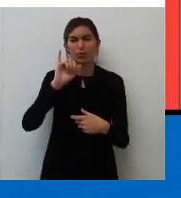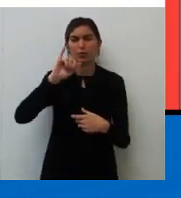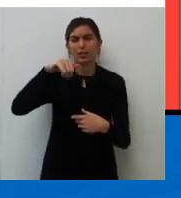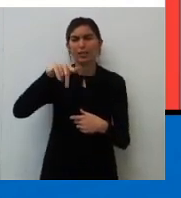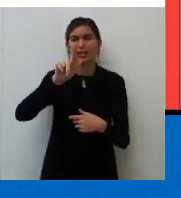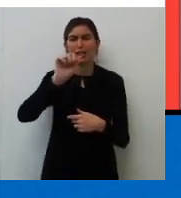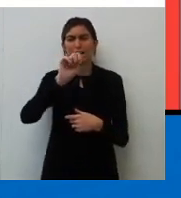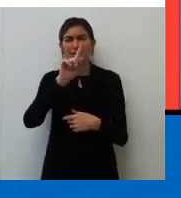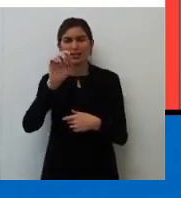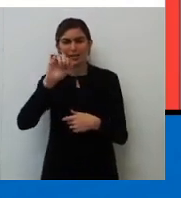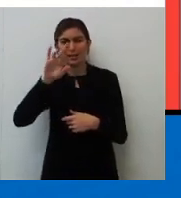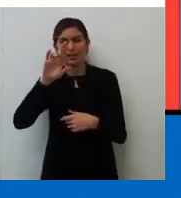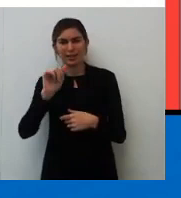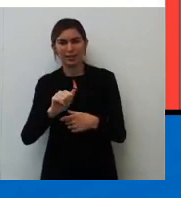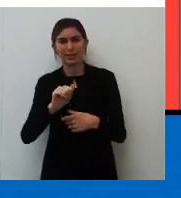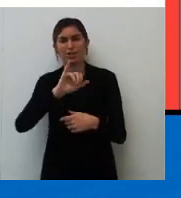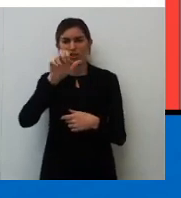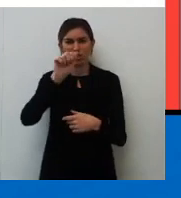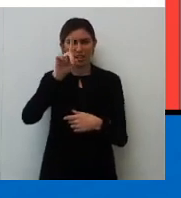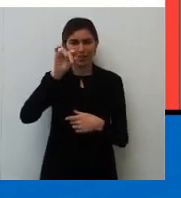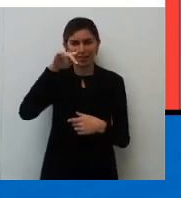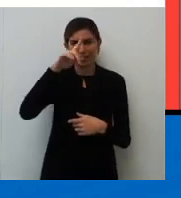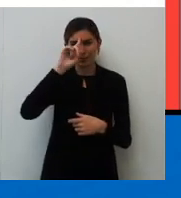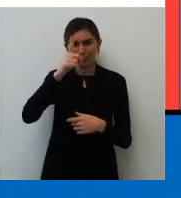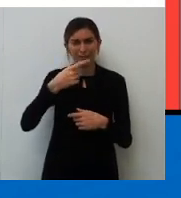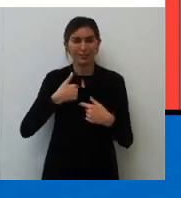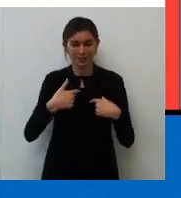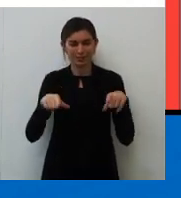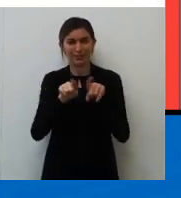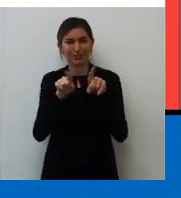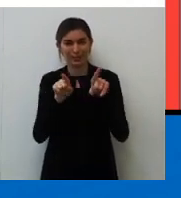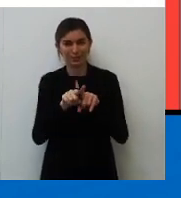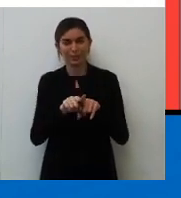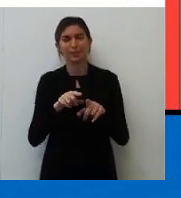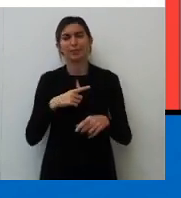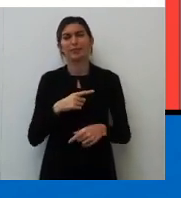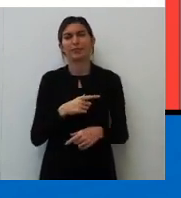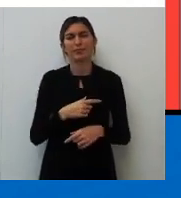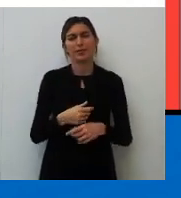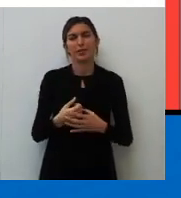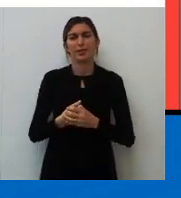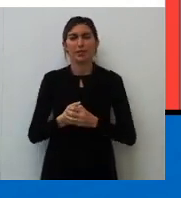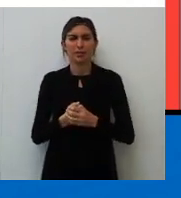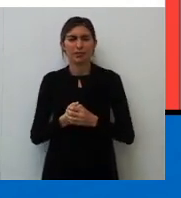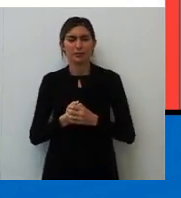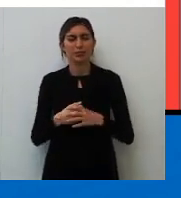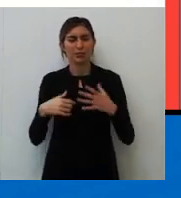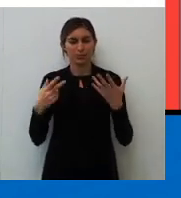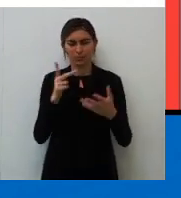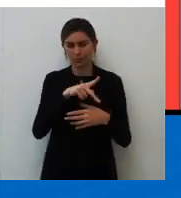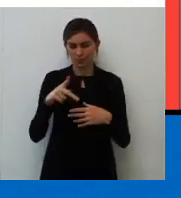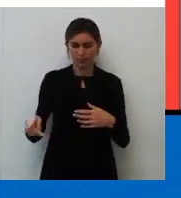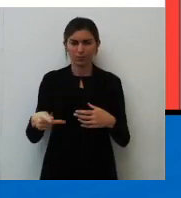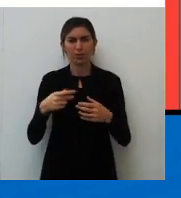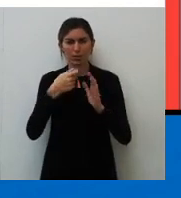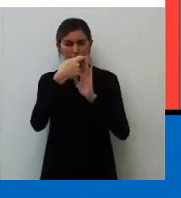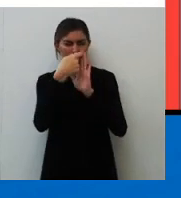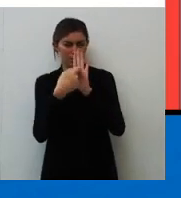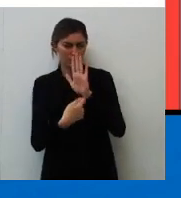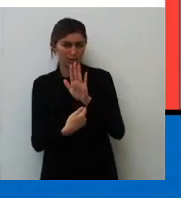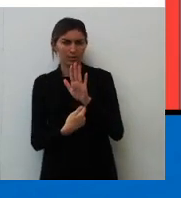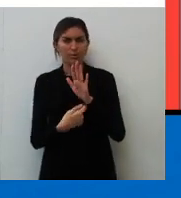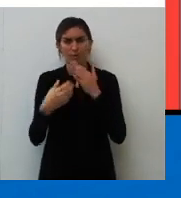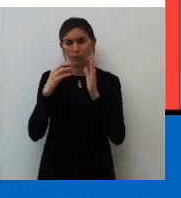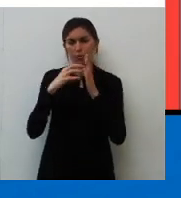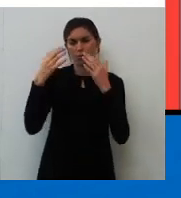Um abraço. Um abraço. Jaidete tá mandando e eu também. Chegou aqui, ó. Henrique. Siga Henrique. Professor, numa redação para